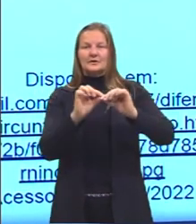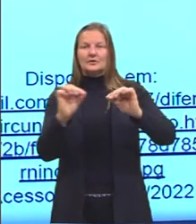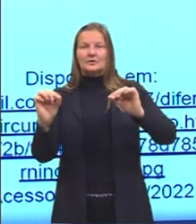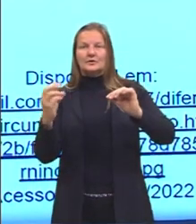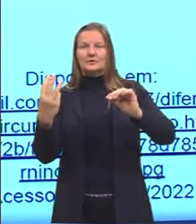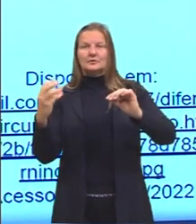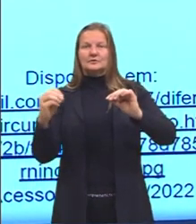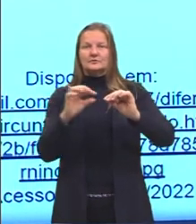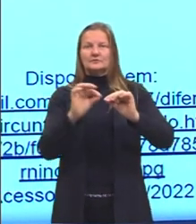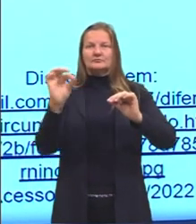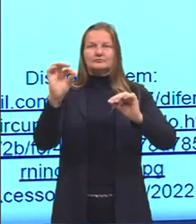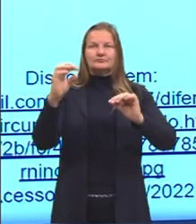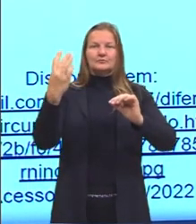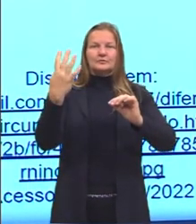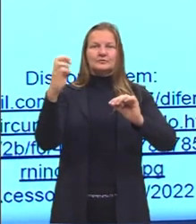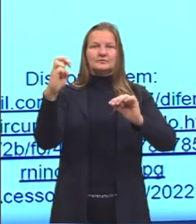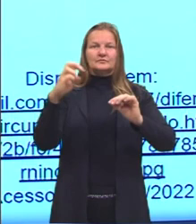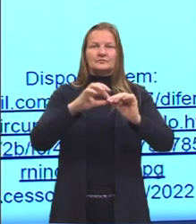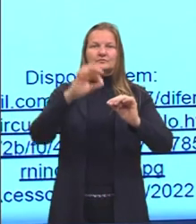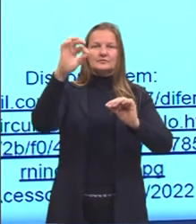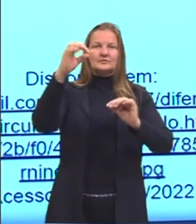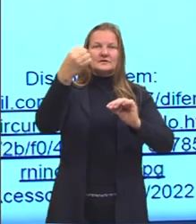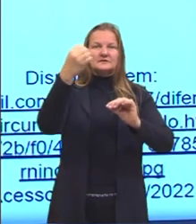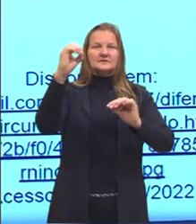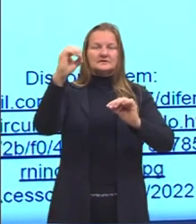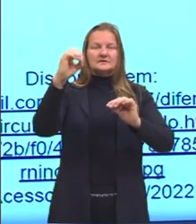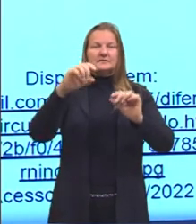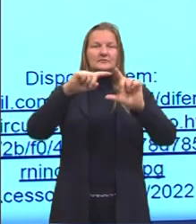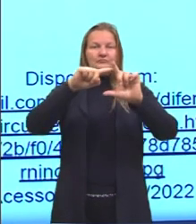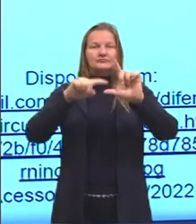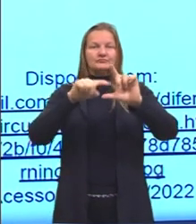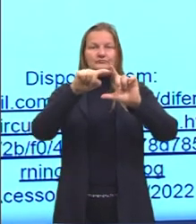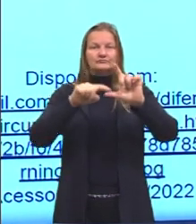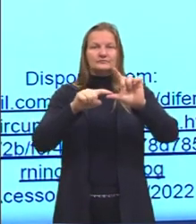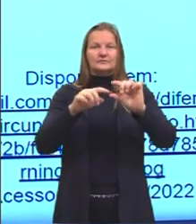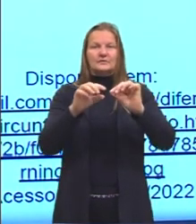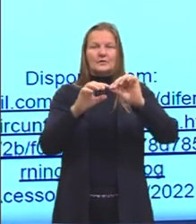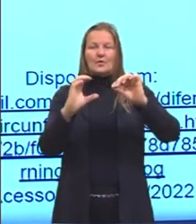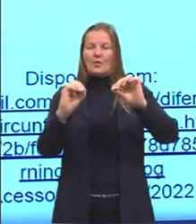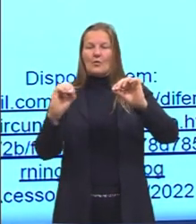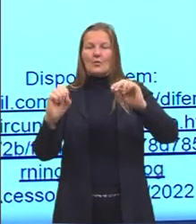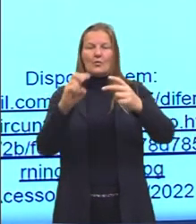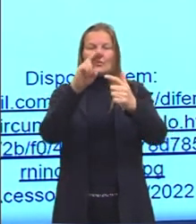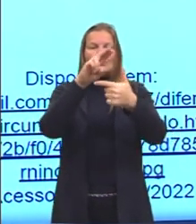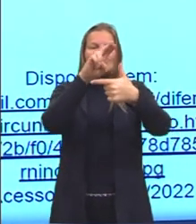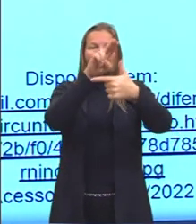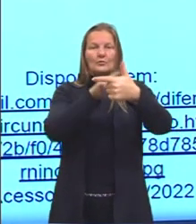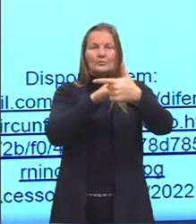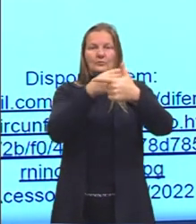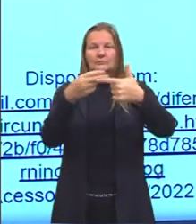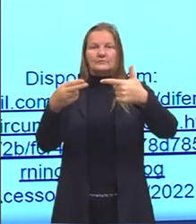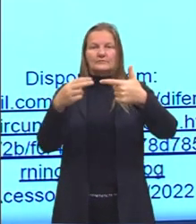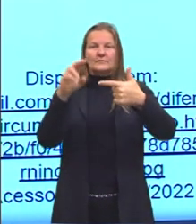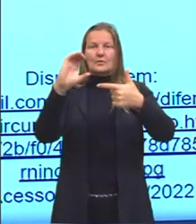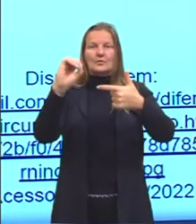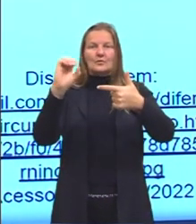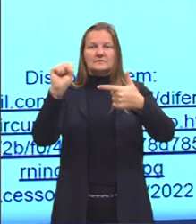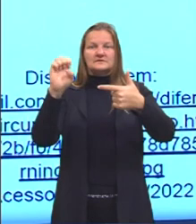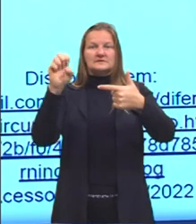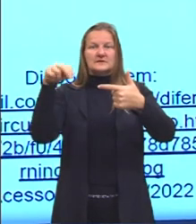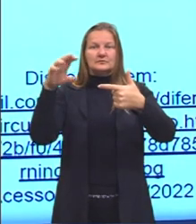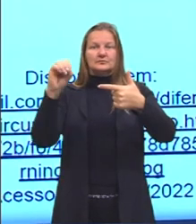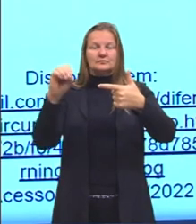e sessenta graus que nós conhecemos, né? Os valores de cosseno e seno. E a partir dessa